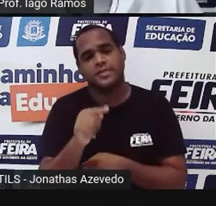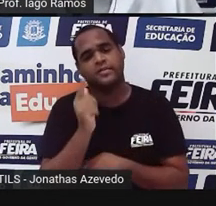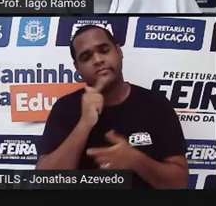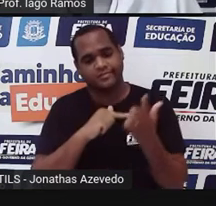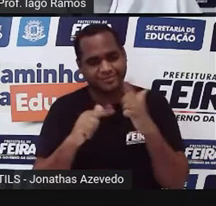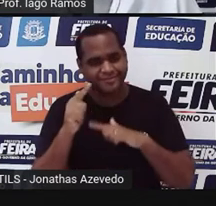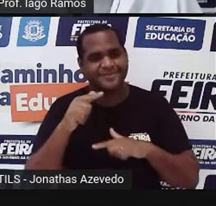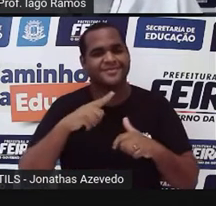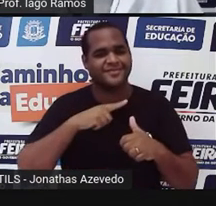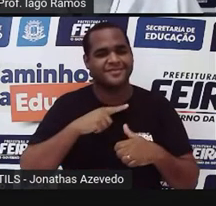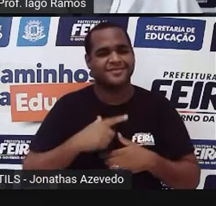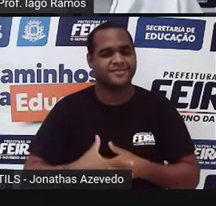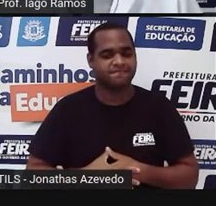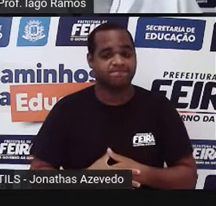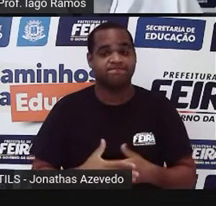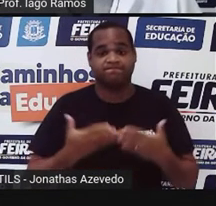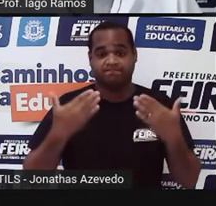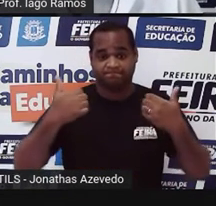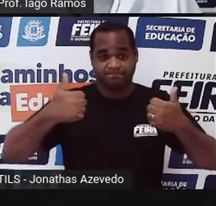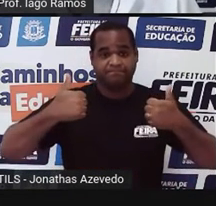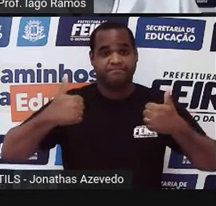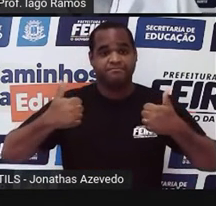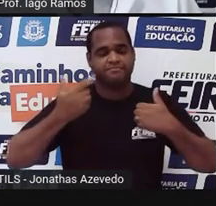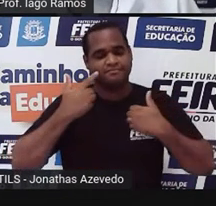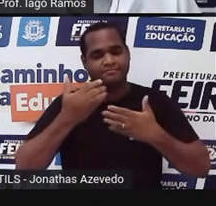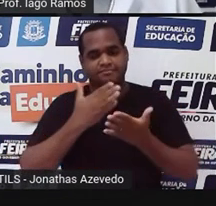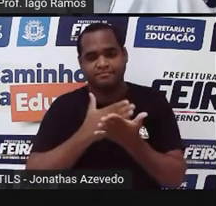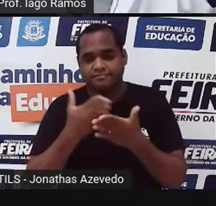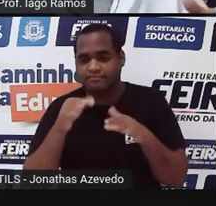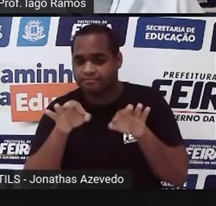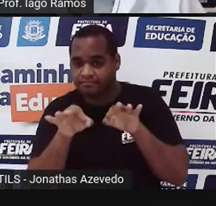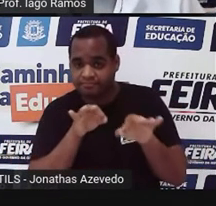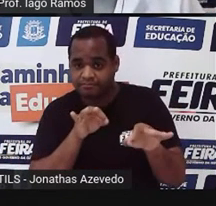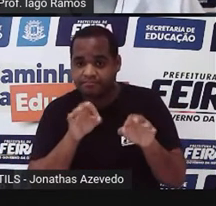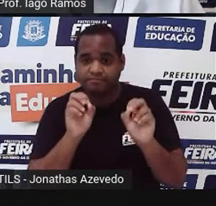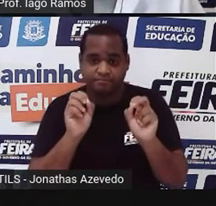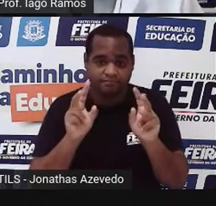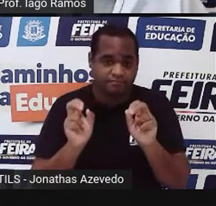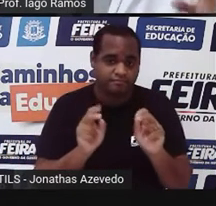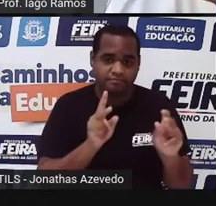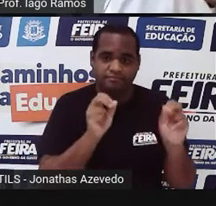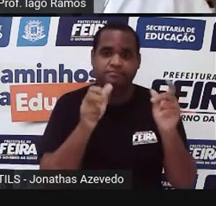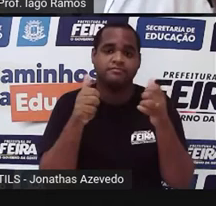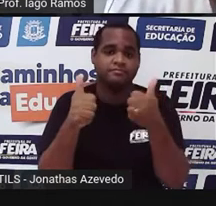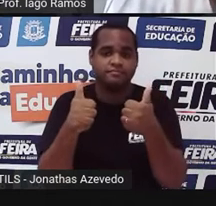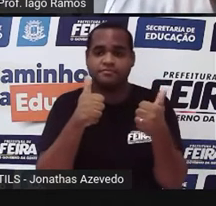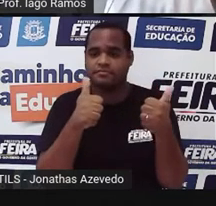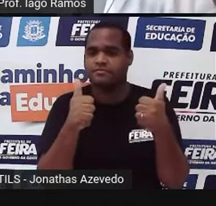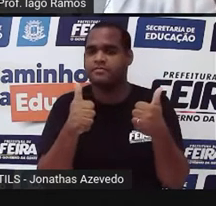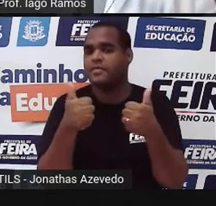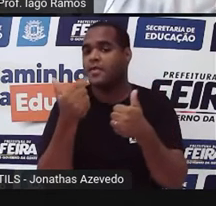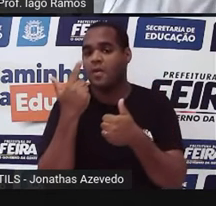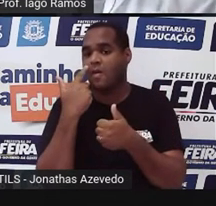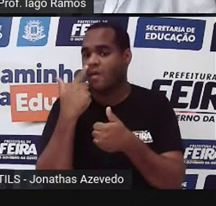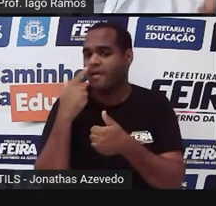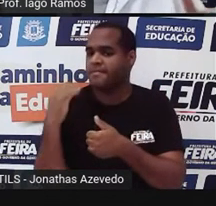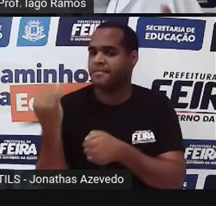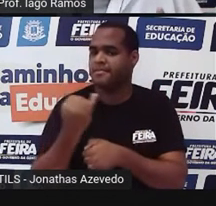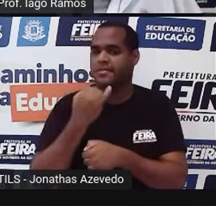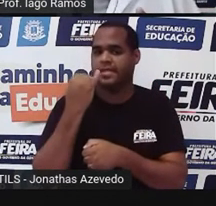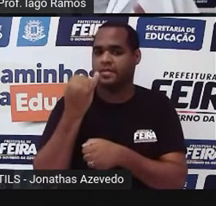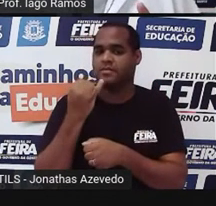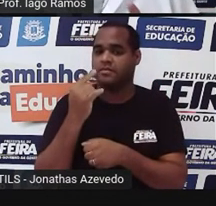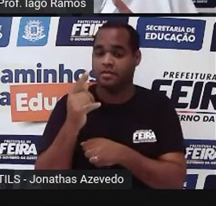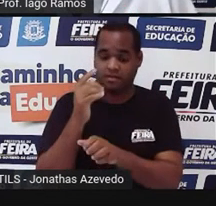que é. Beleza? Então, vamos lá. Preparado? Preparada? Agora sim, tem um detalhe. Falou de